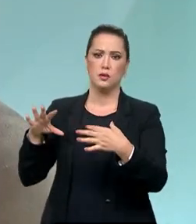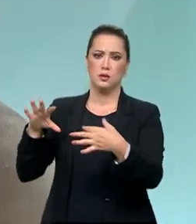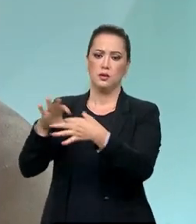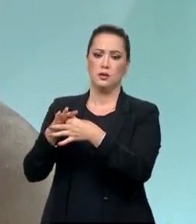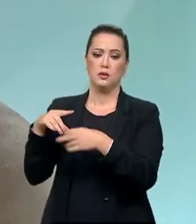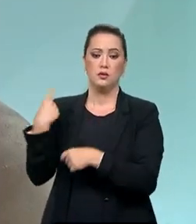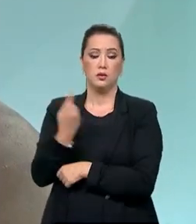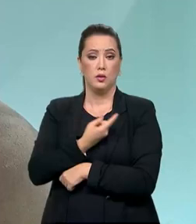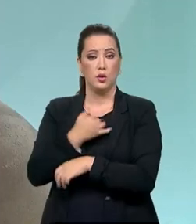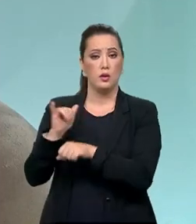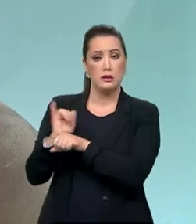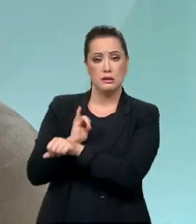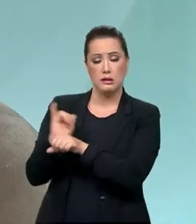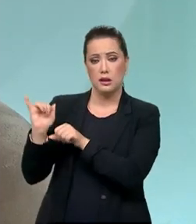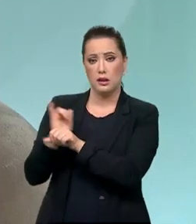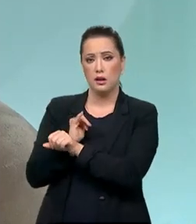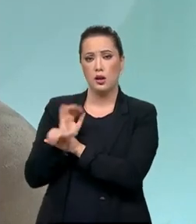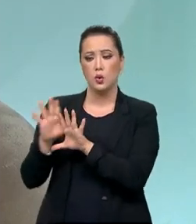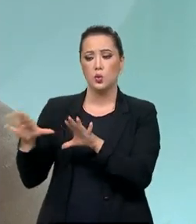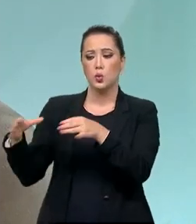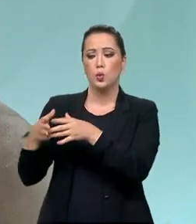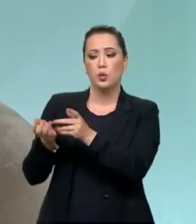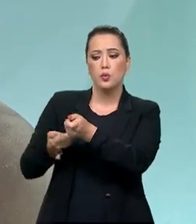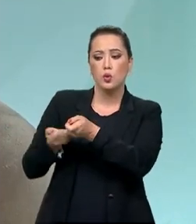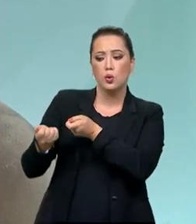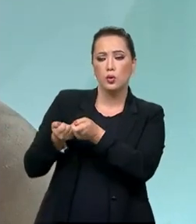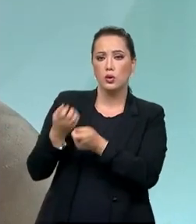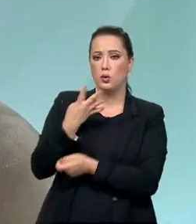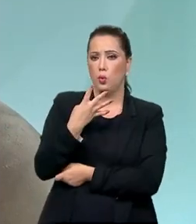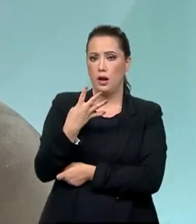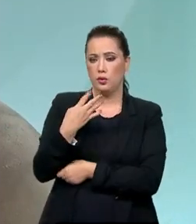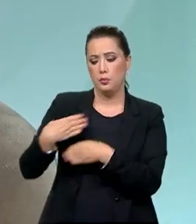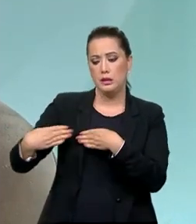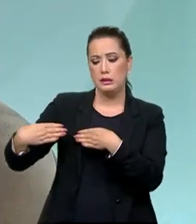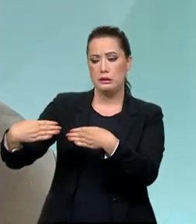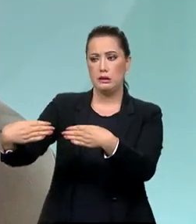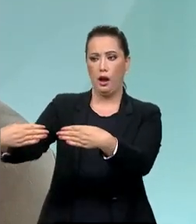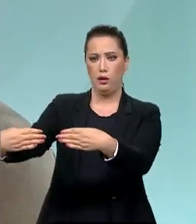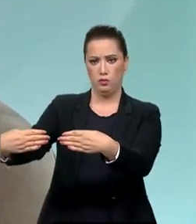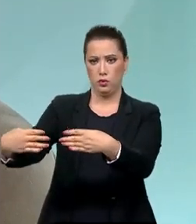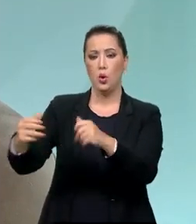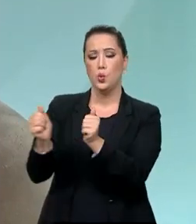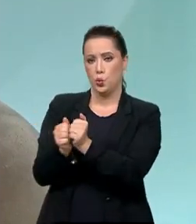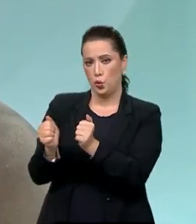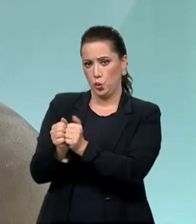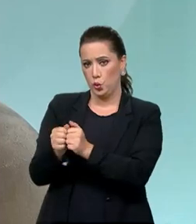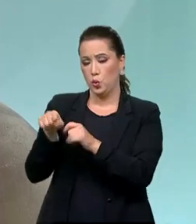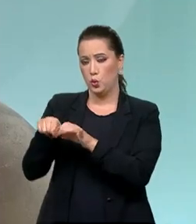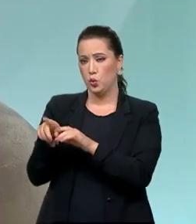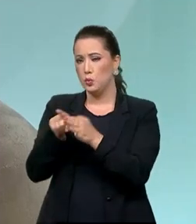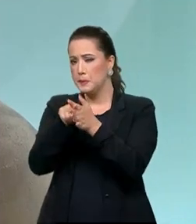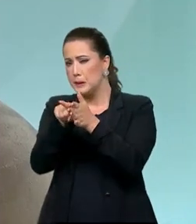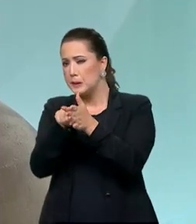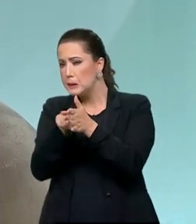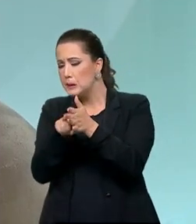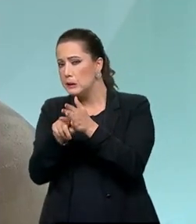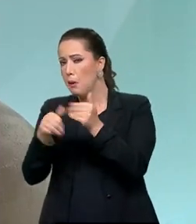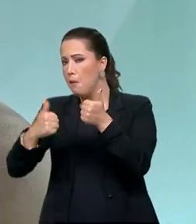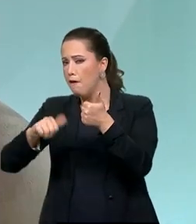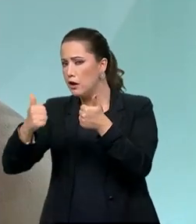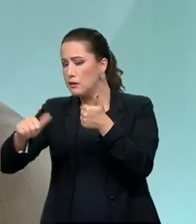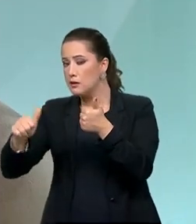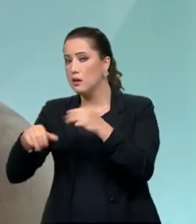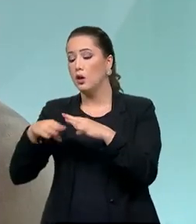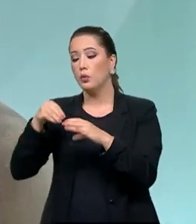Então, a Estratégia, ela tem um comitê gestor, que são quatro ministérios, e esses quatro ministérios fizeram um levantamento na esplanada